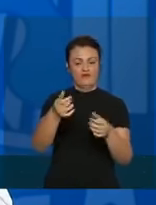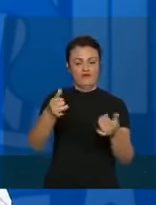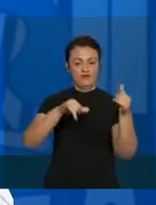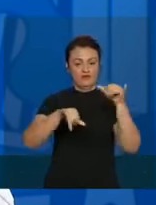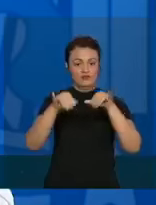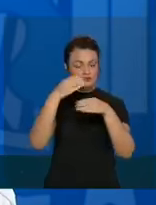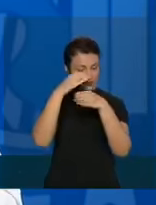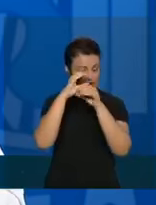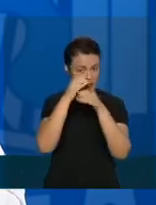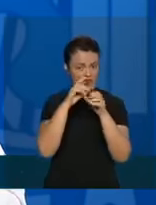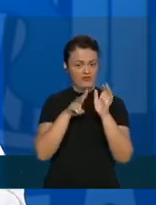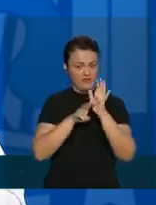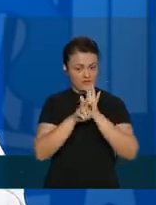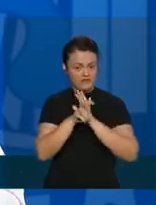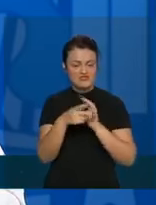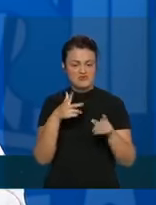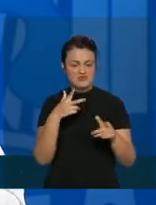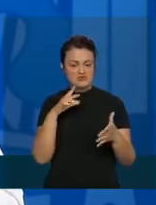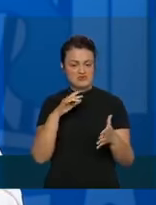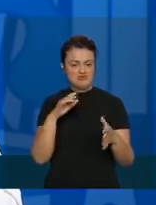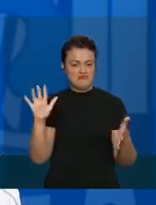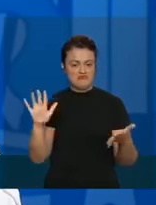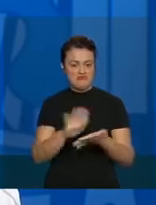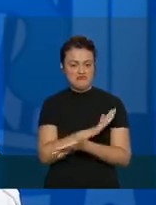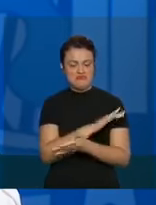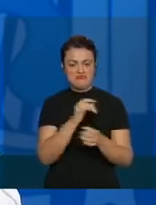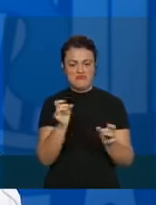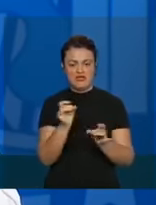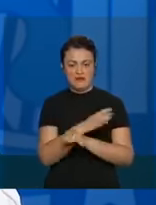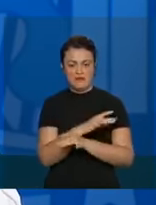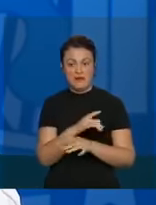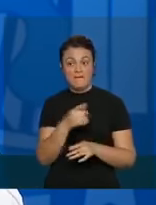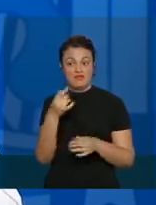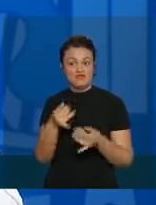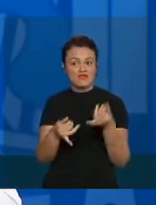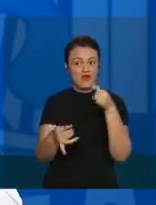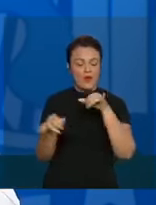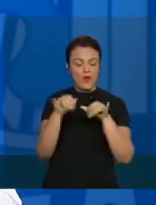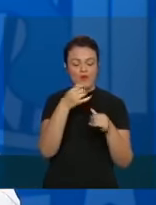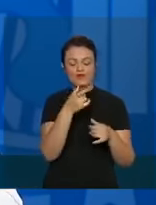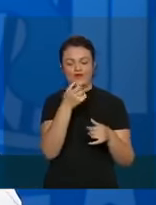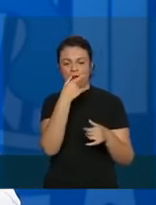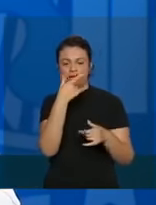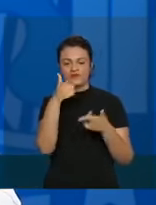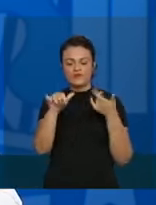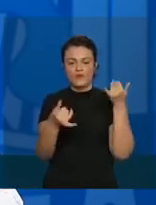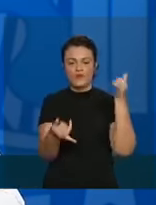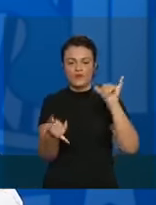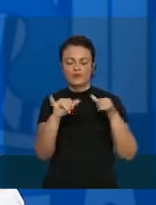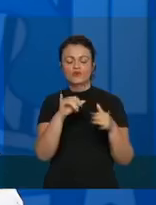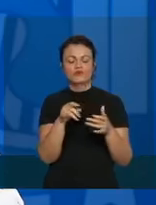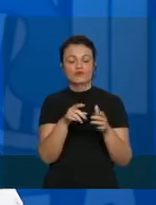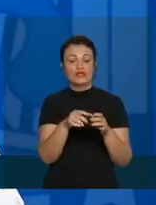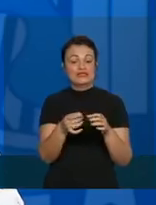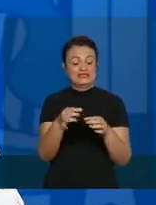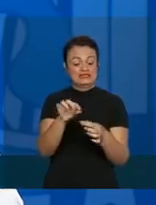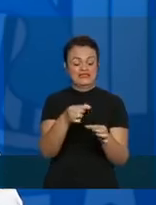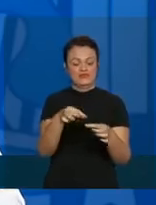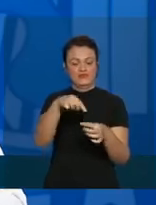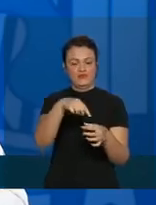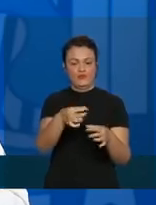ela mata bem vírus. Se a gente coloca outras drogas, outras drogas também matam in vitro